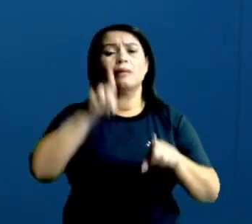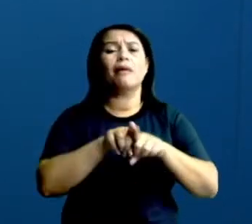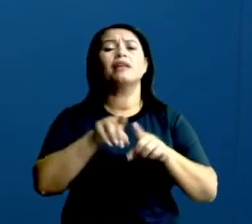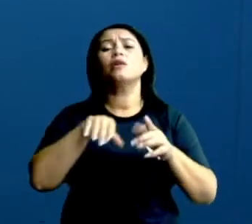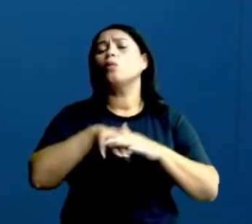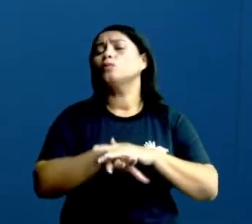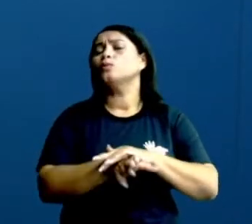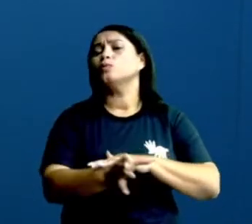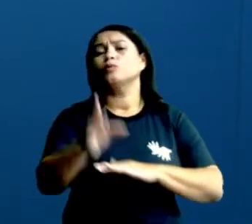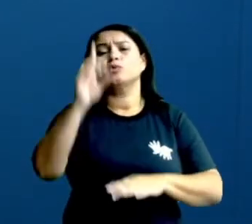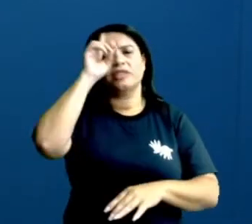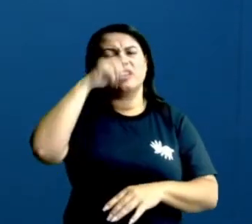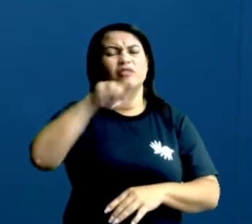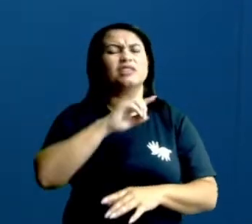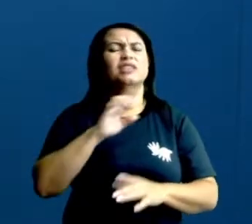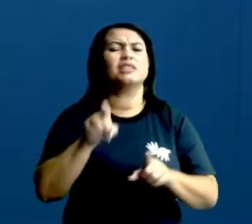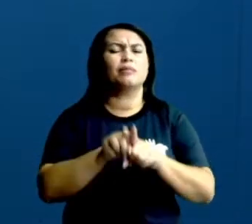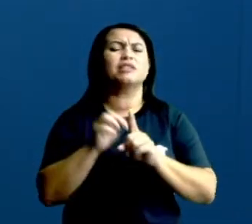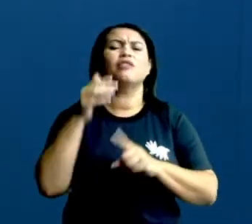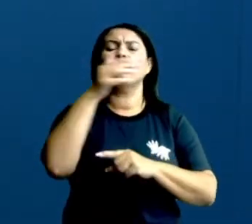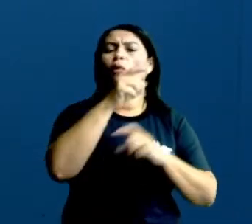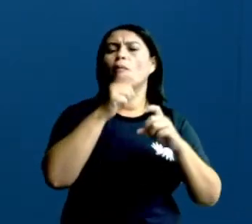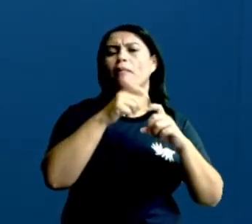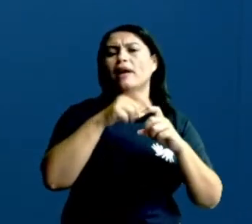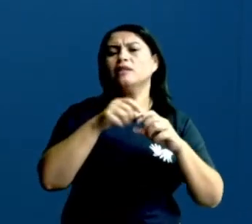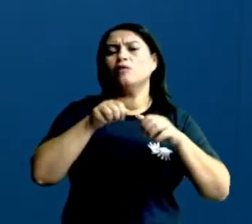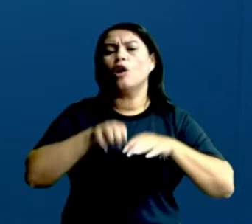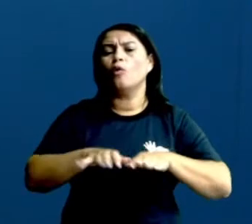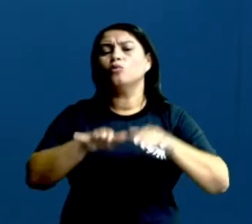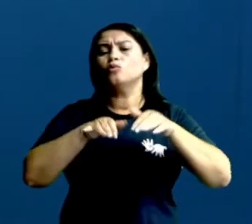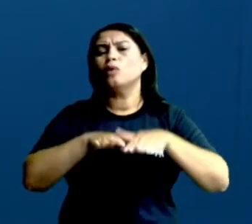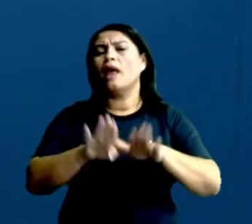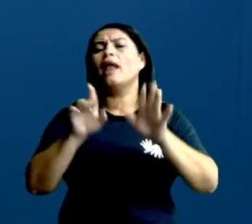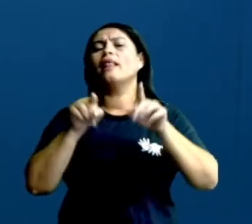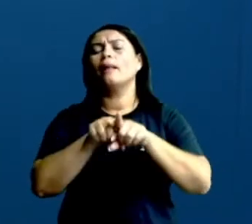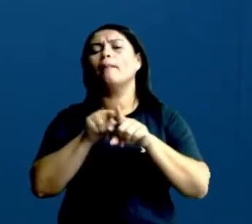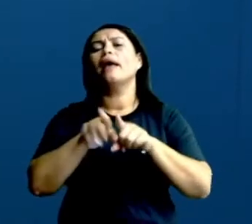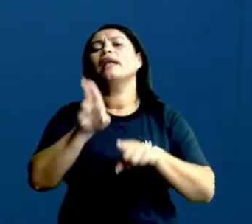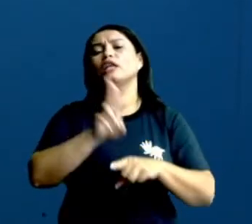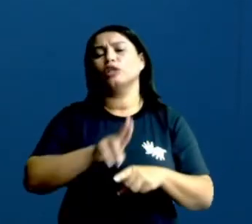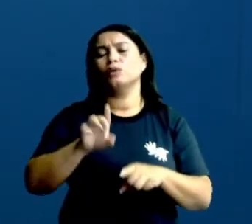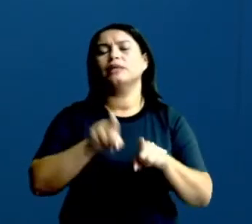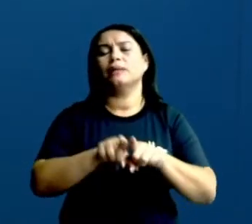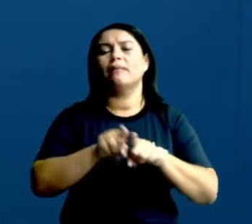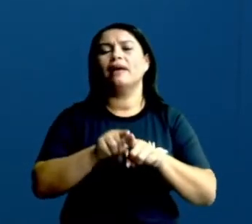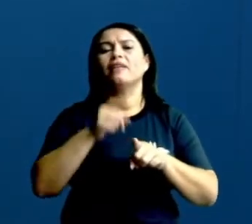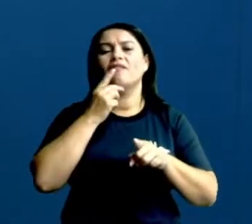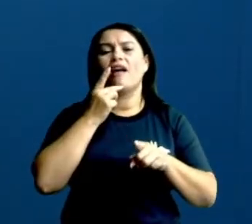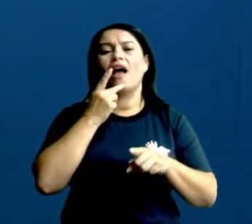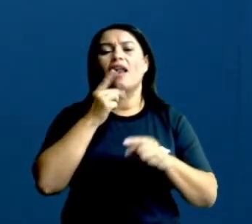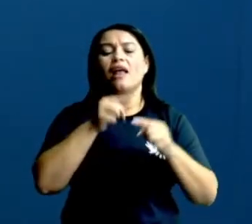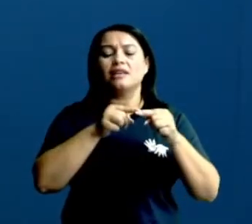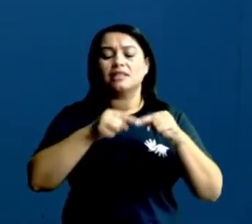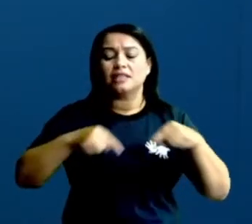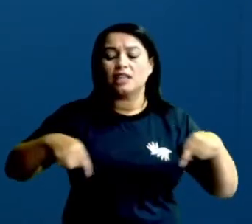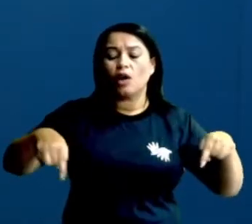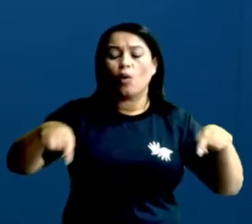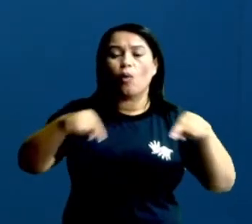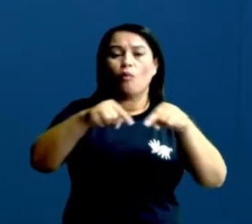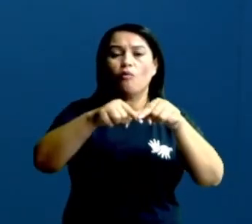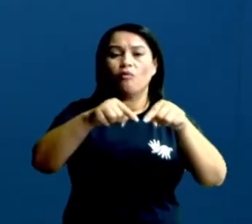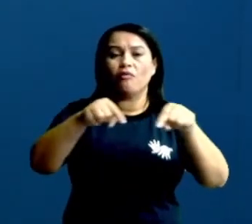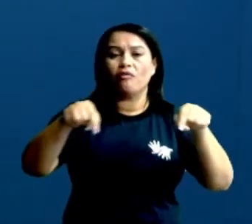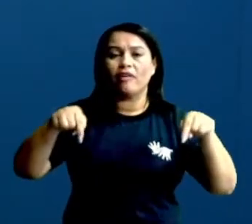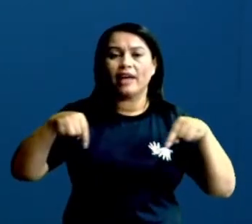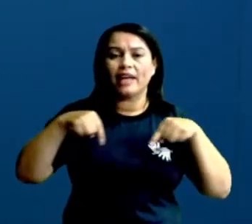de vez em quando aí acontece com você, né? Se for no médico, for na costureira, tá certo? Então, eles usam essa parte, assim, que fala circunferência. Ou seja, a linha.